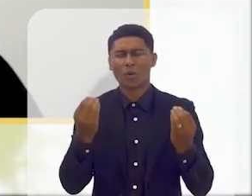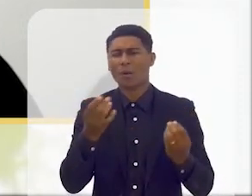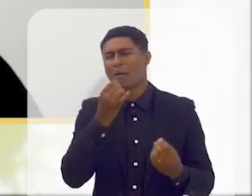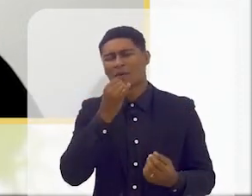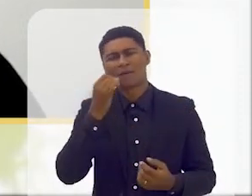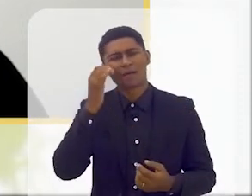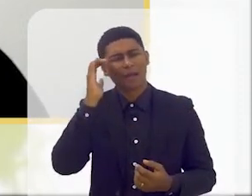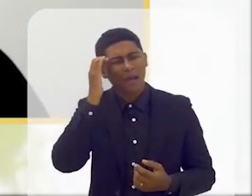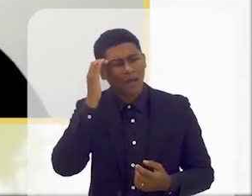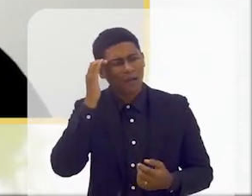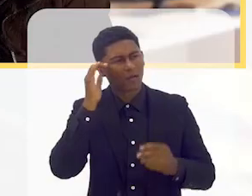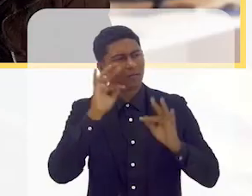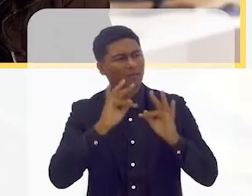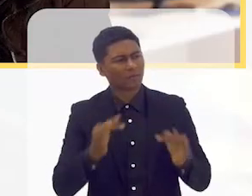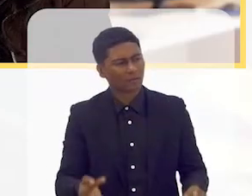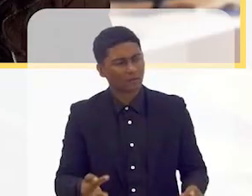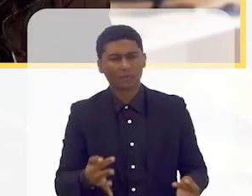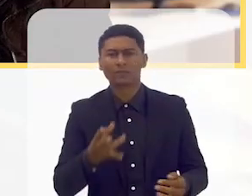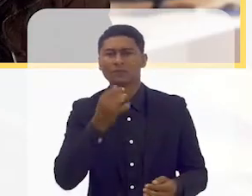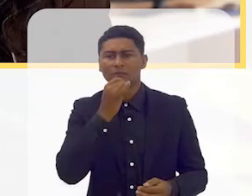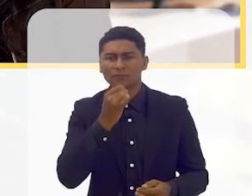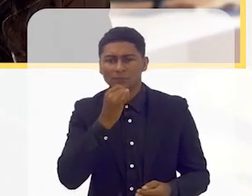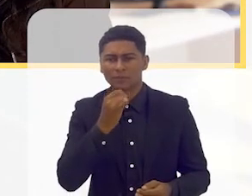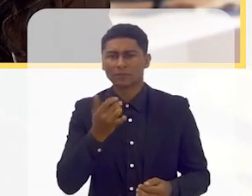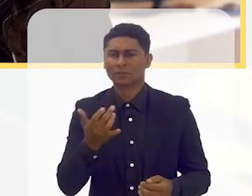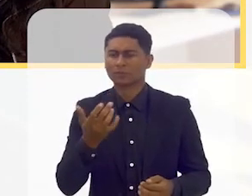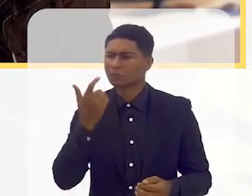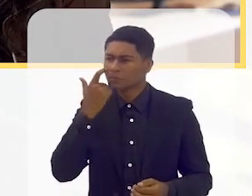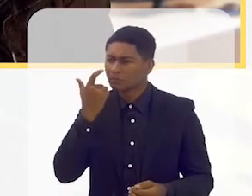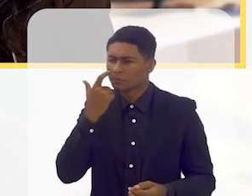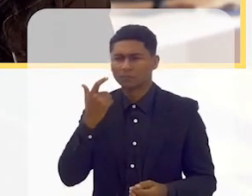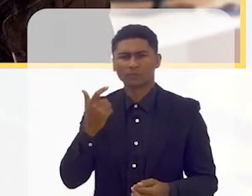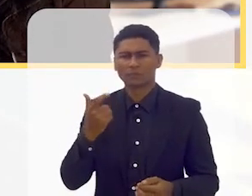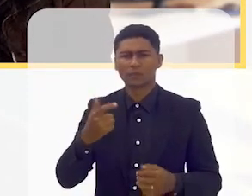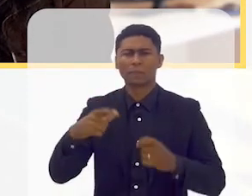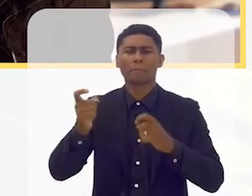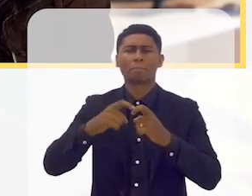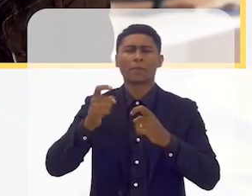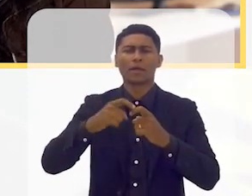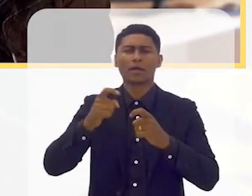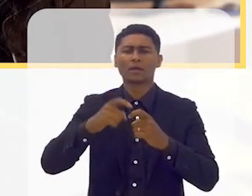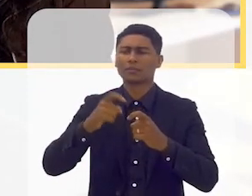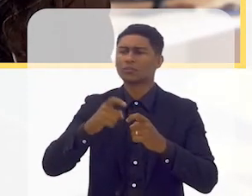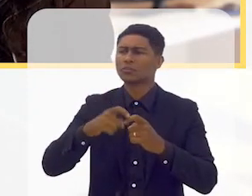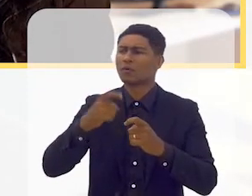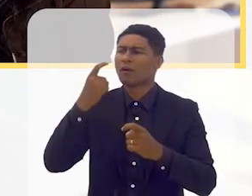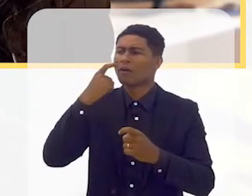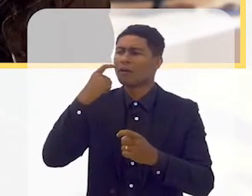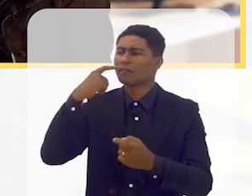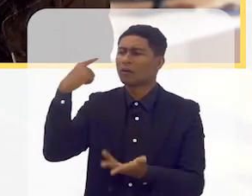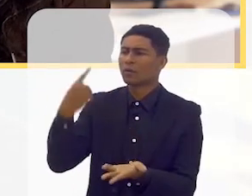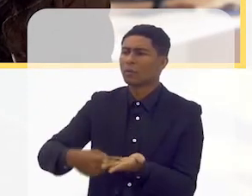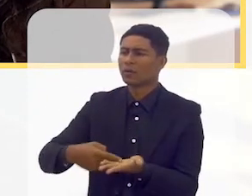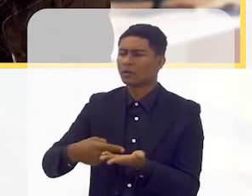simples como aceder a uma consulta no sistema público, uma consulta médica, que é uma coisa básica?